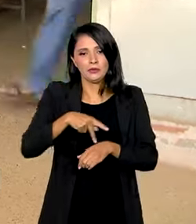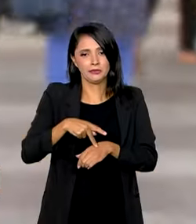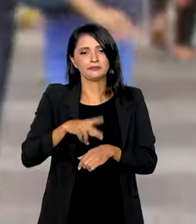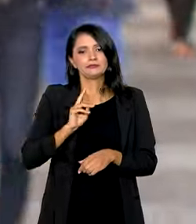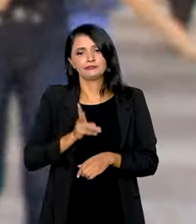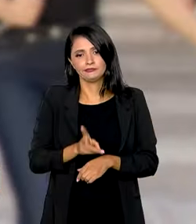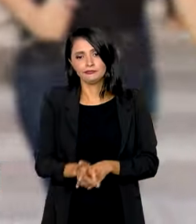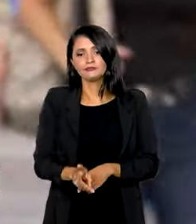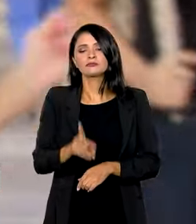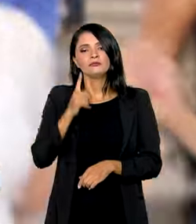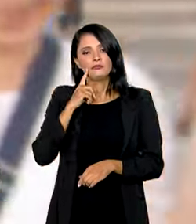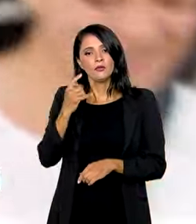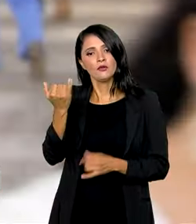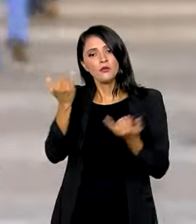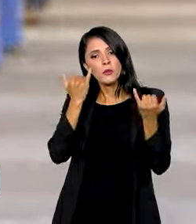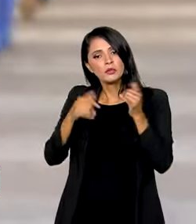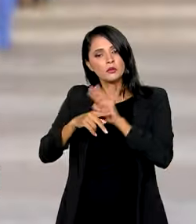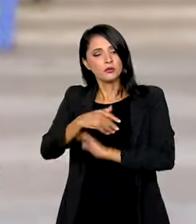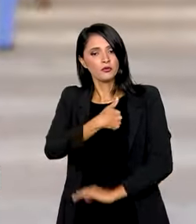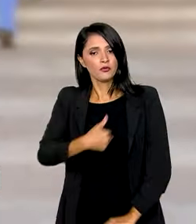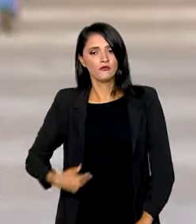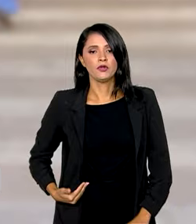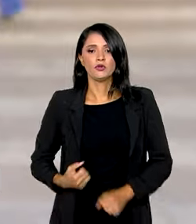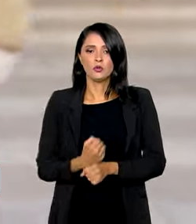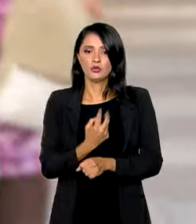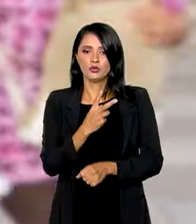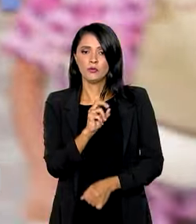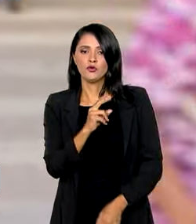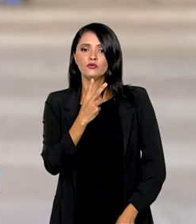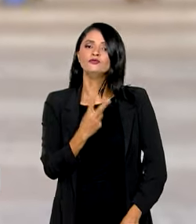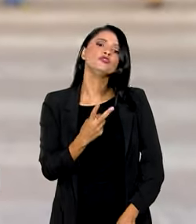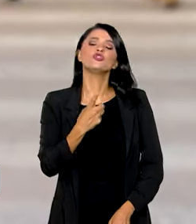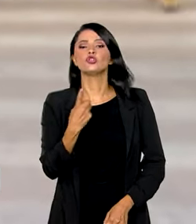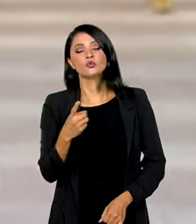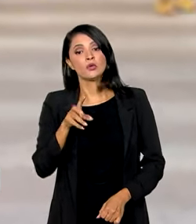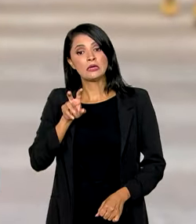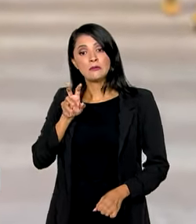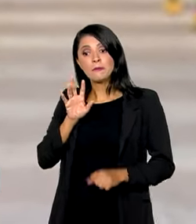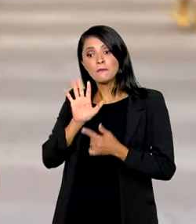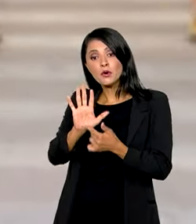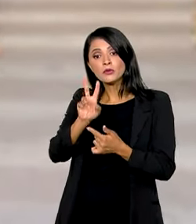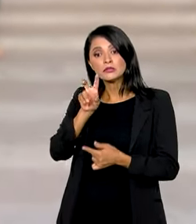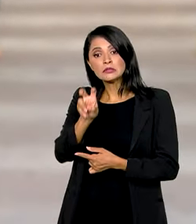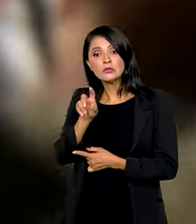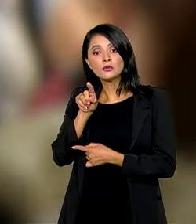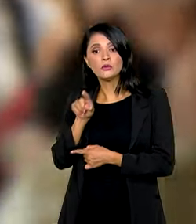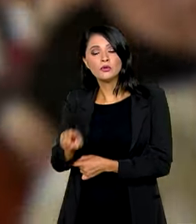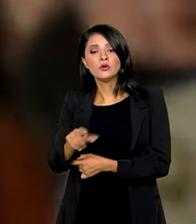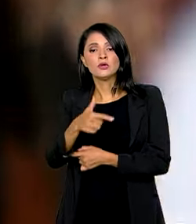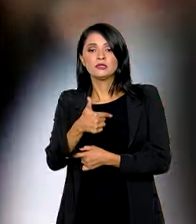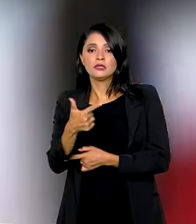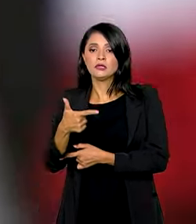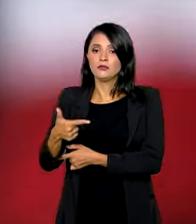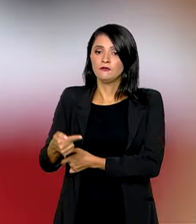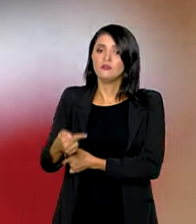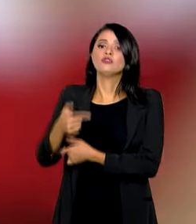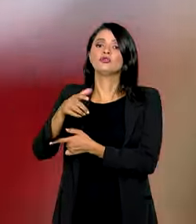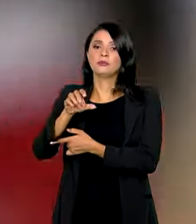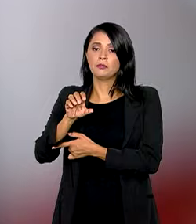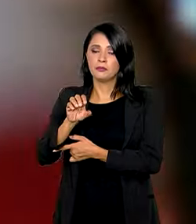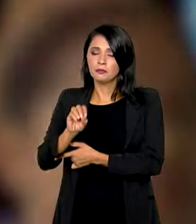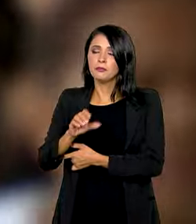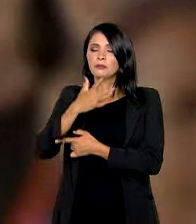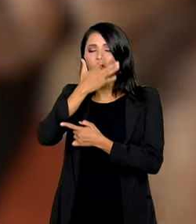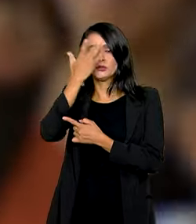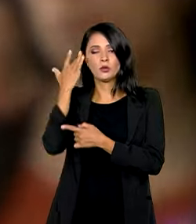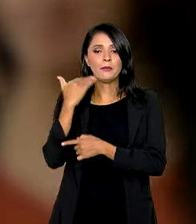hoje. Dados do governo de 2021 mostram que 5.120 pessoas morreram da doença